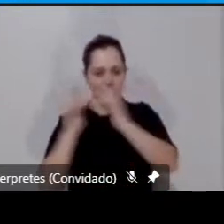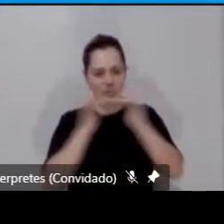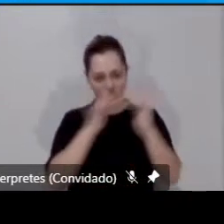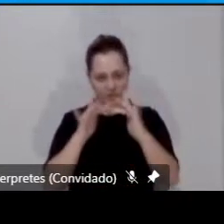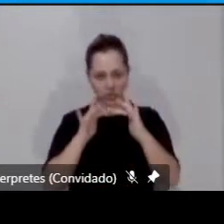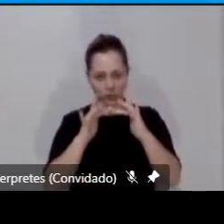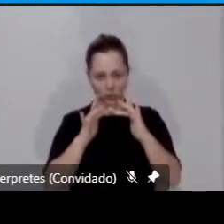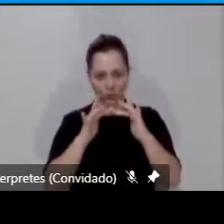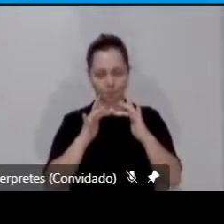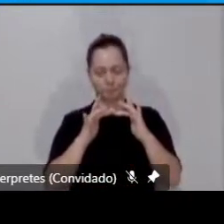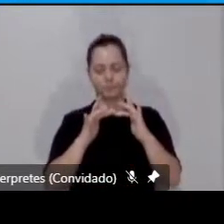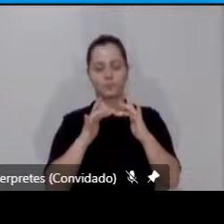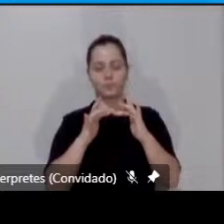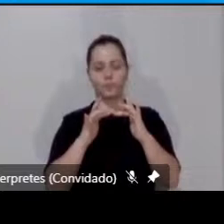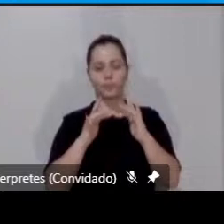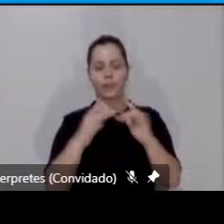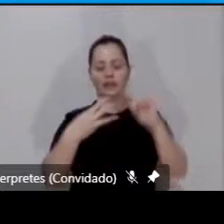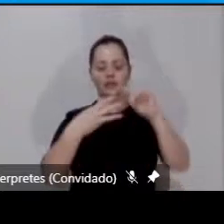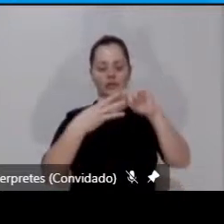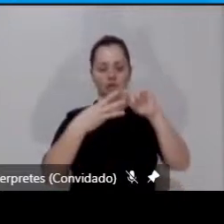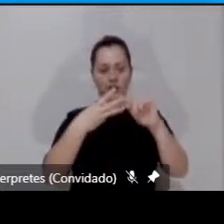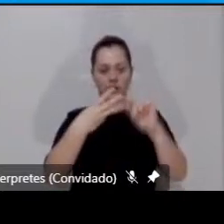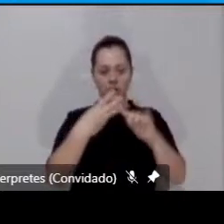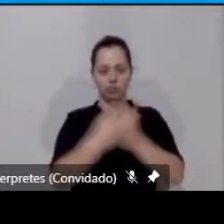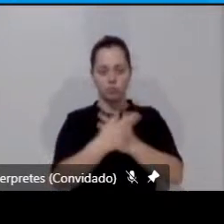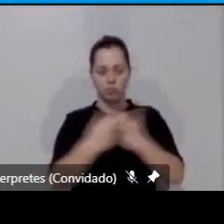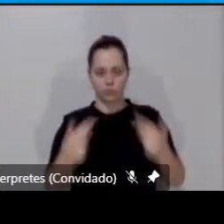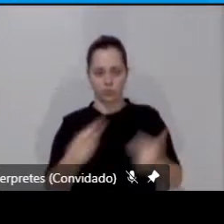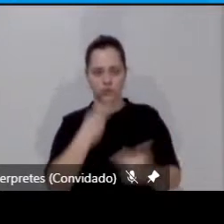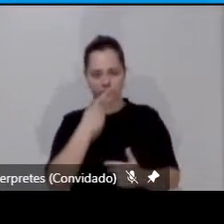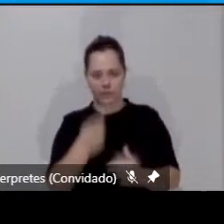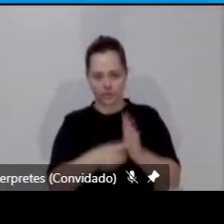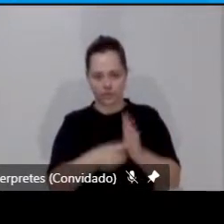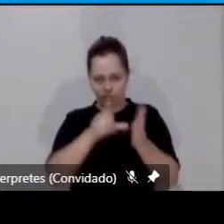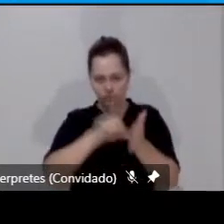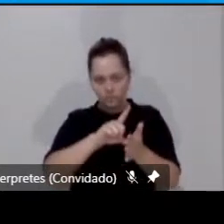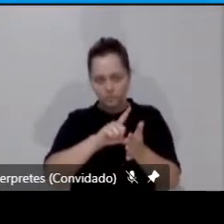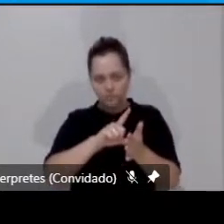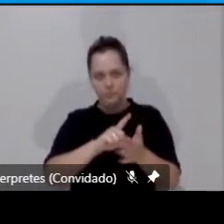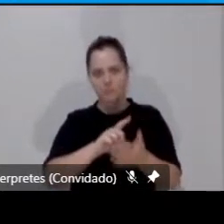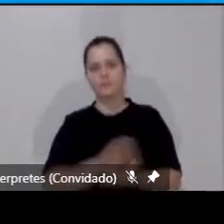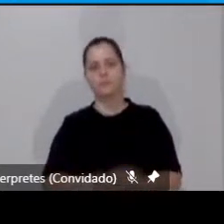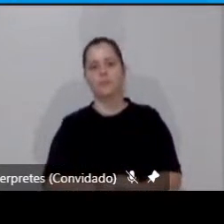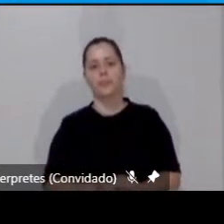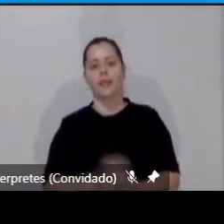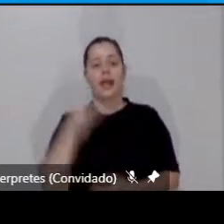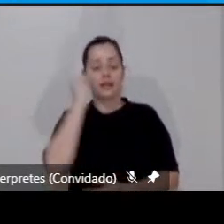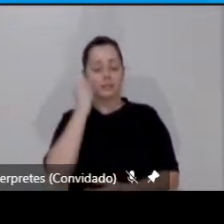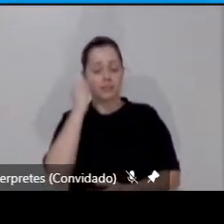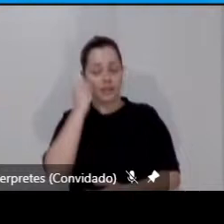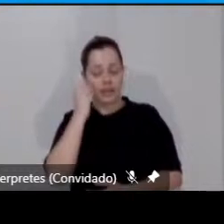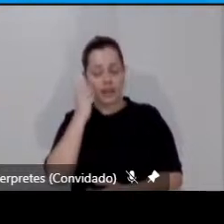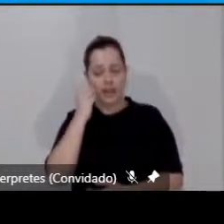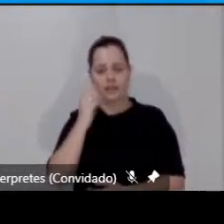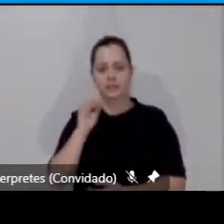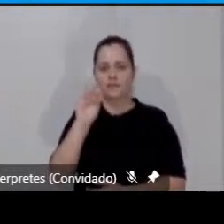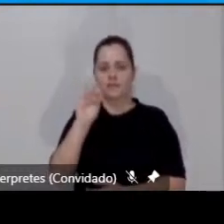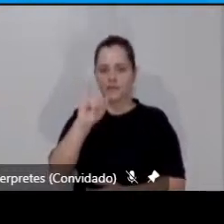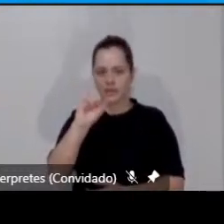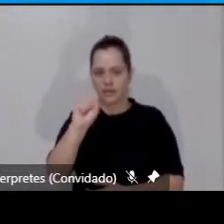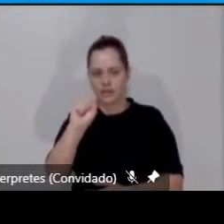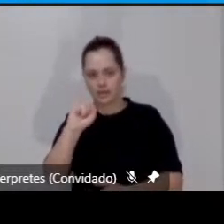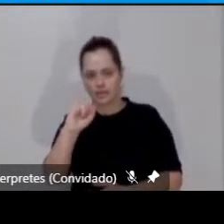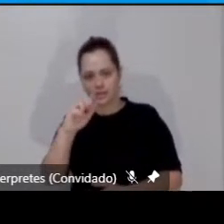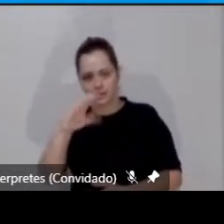três vertentes, seja a experiência física do movimento, o